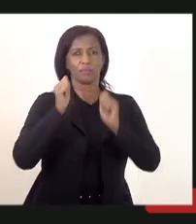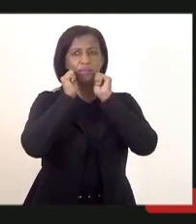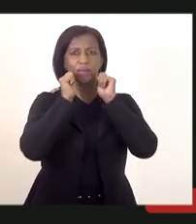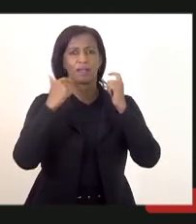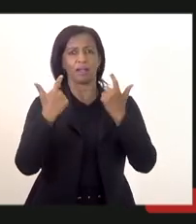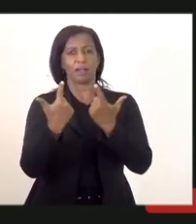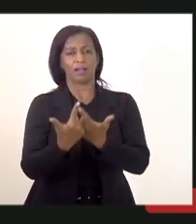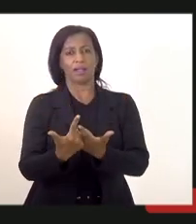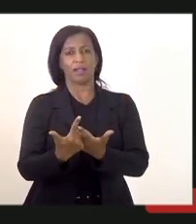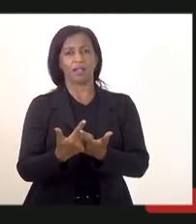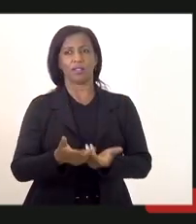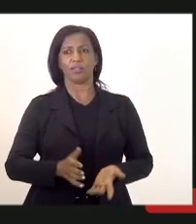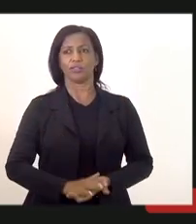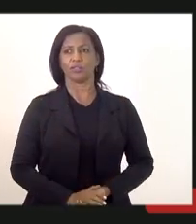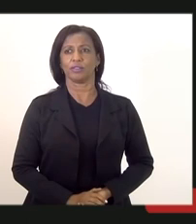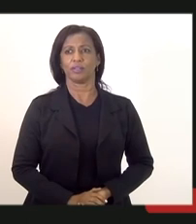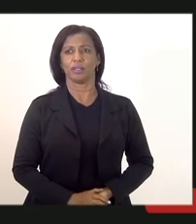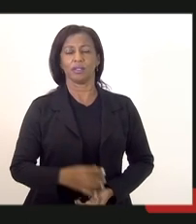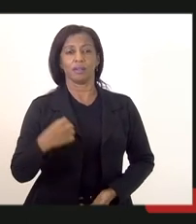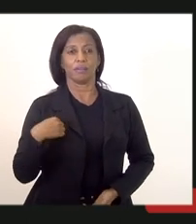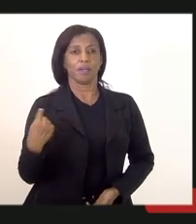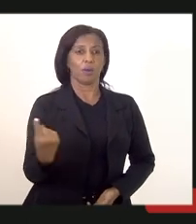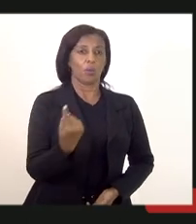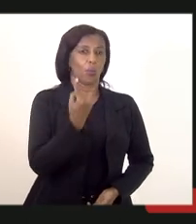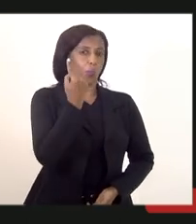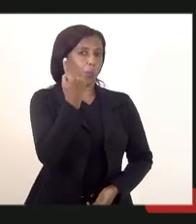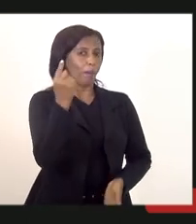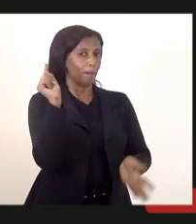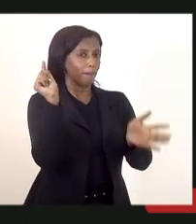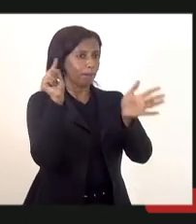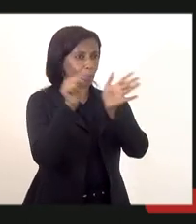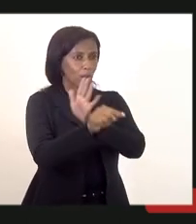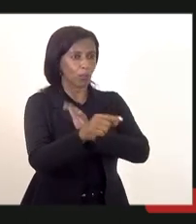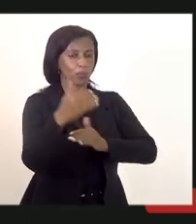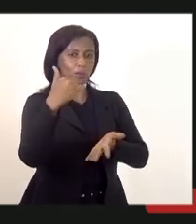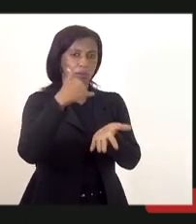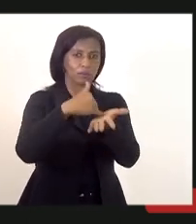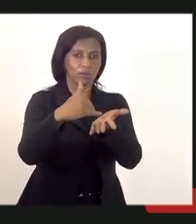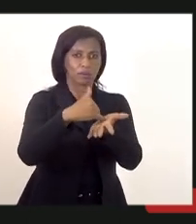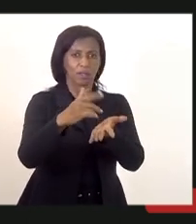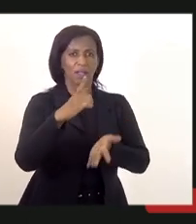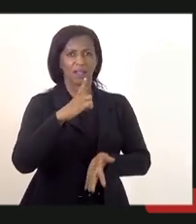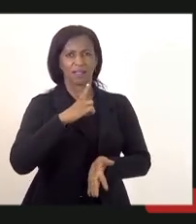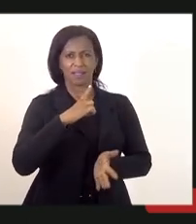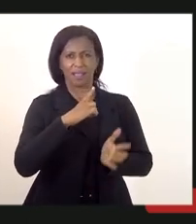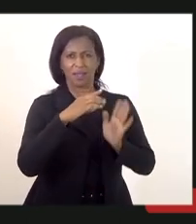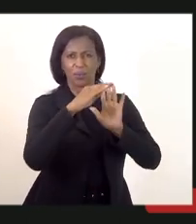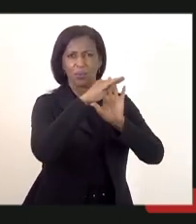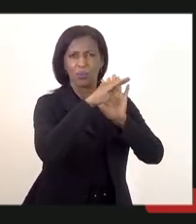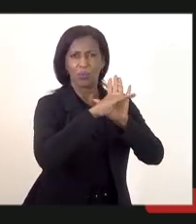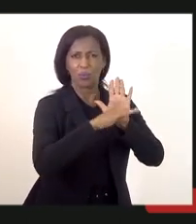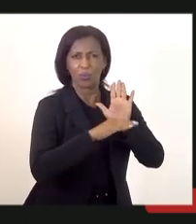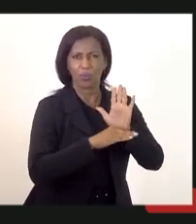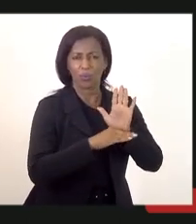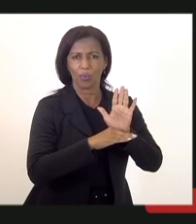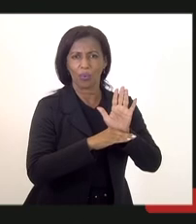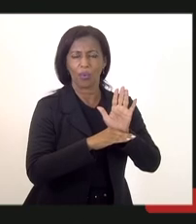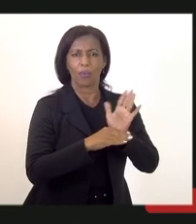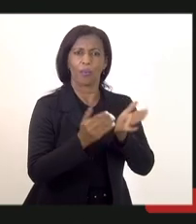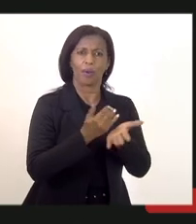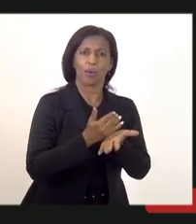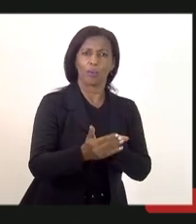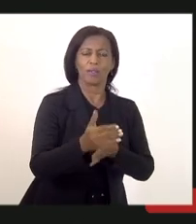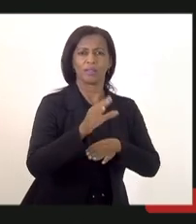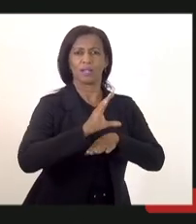a única pergunta que fica ao secretário é se existe realmente um cronograma para início de curso